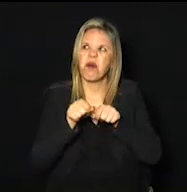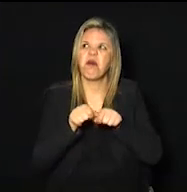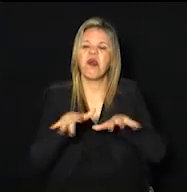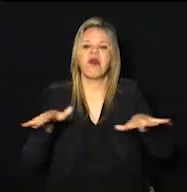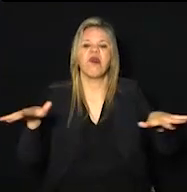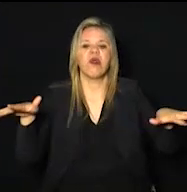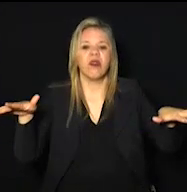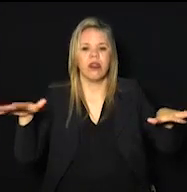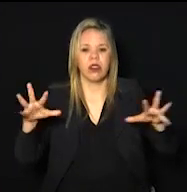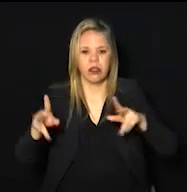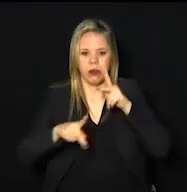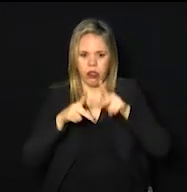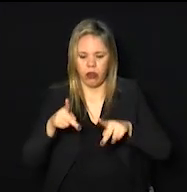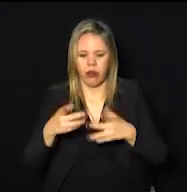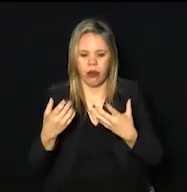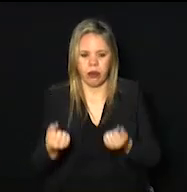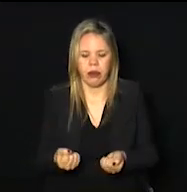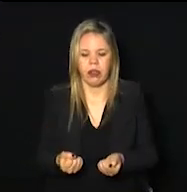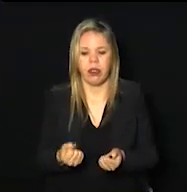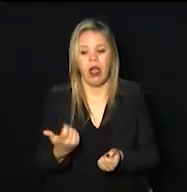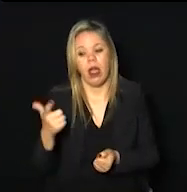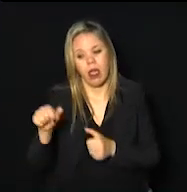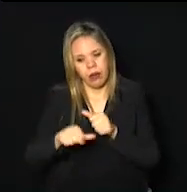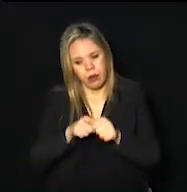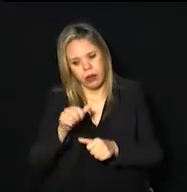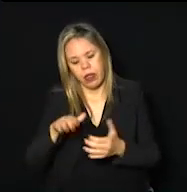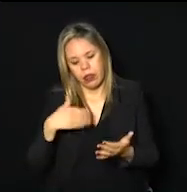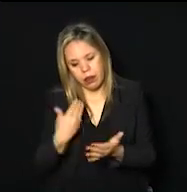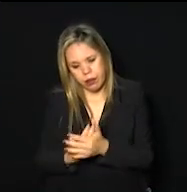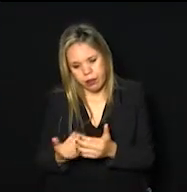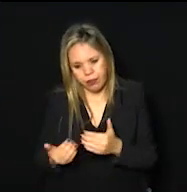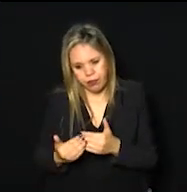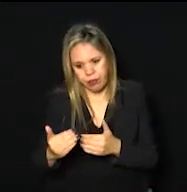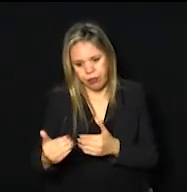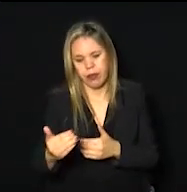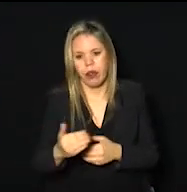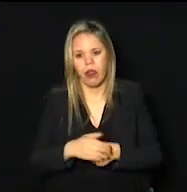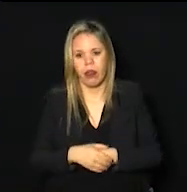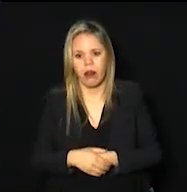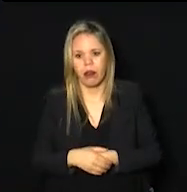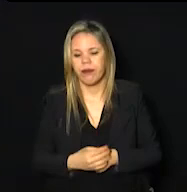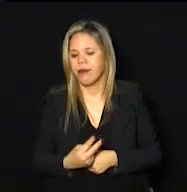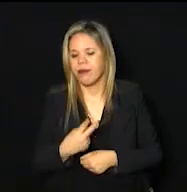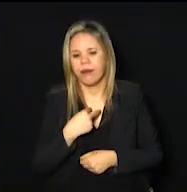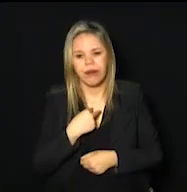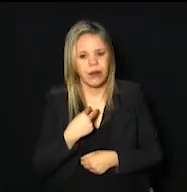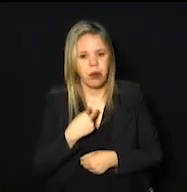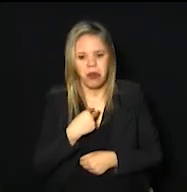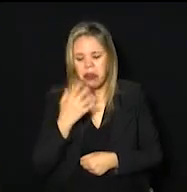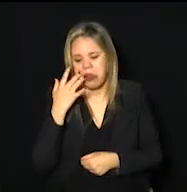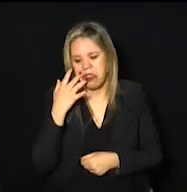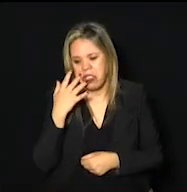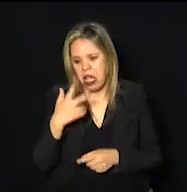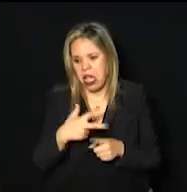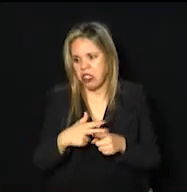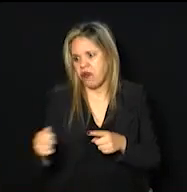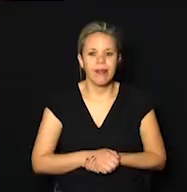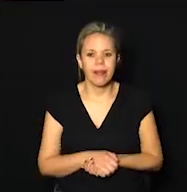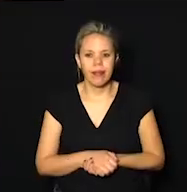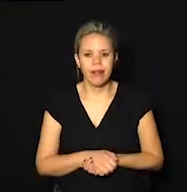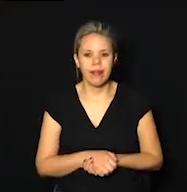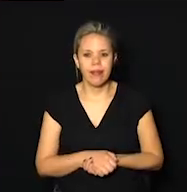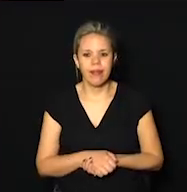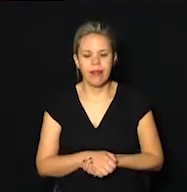Aí, a situação será outra. Até lá, não se pode cantar vitória antes da hora.